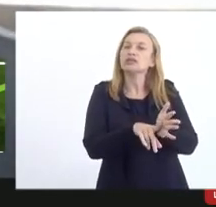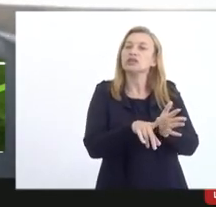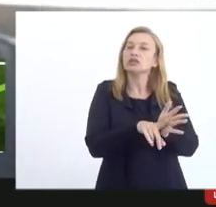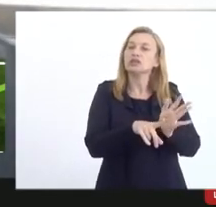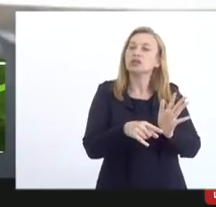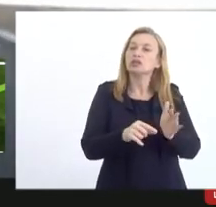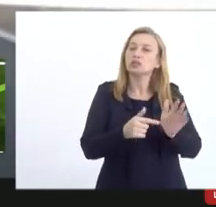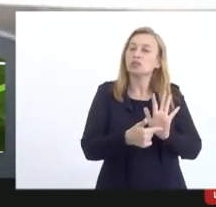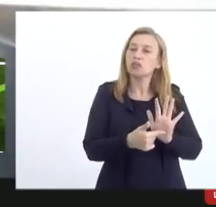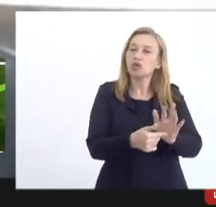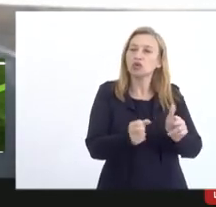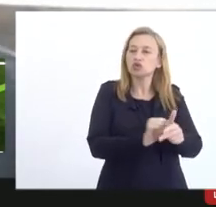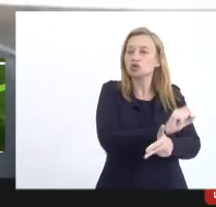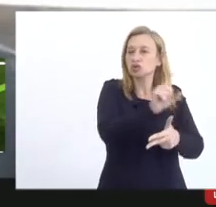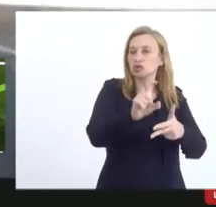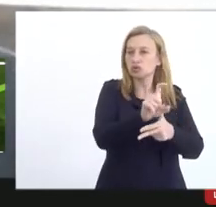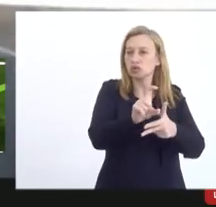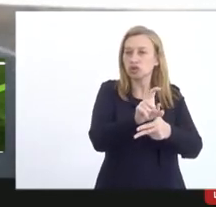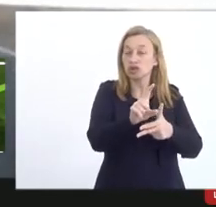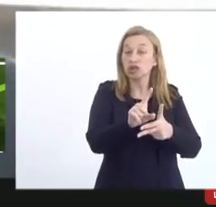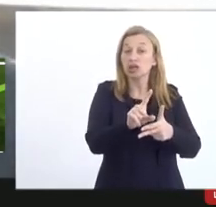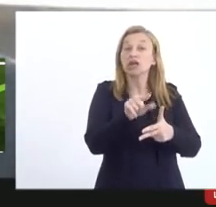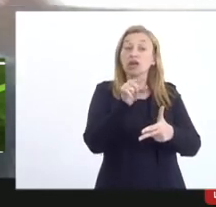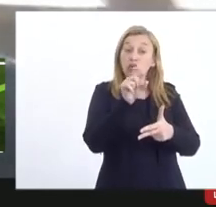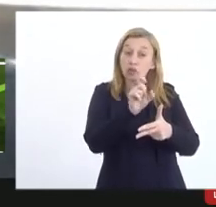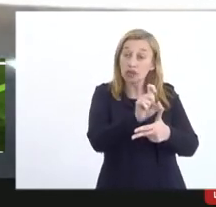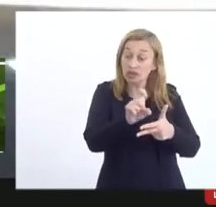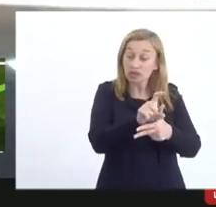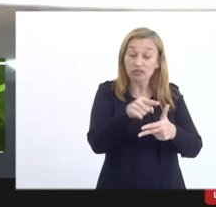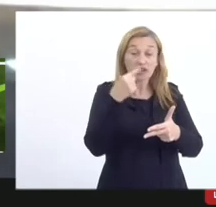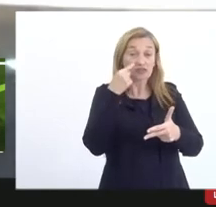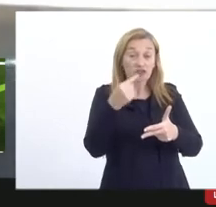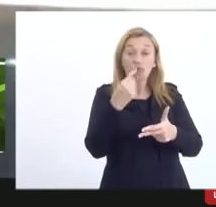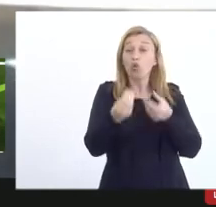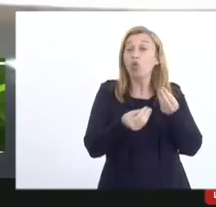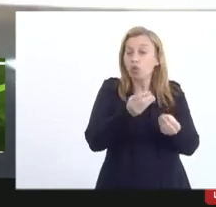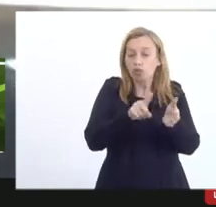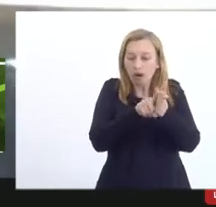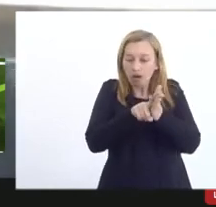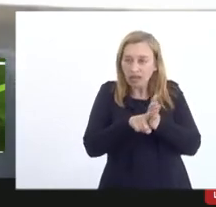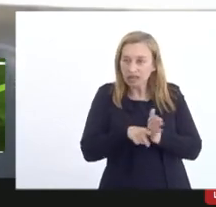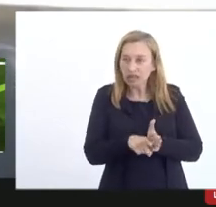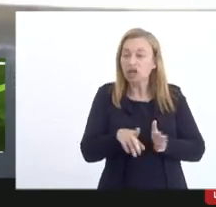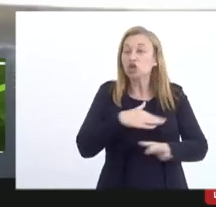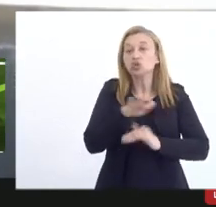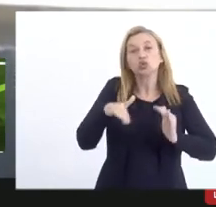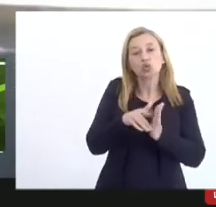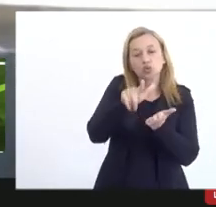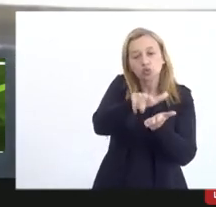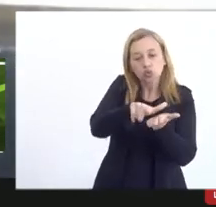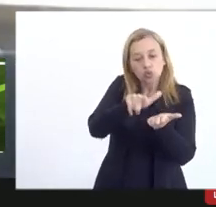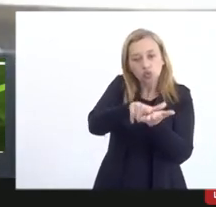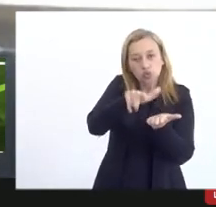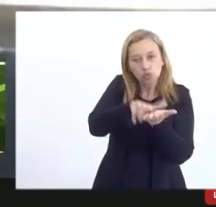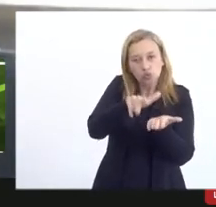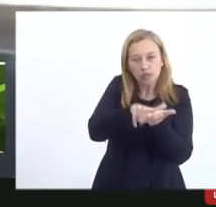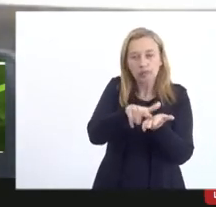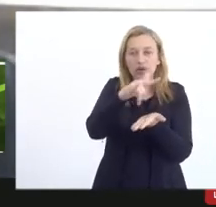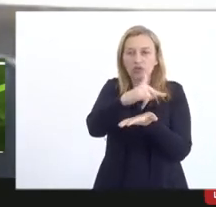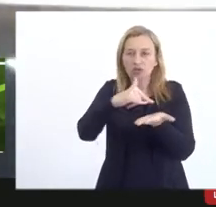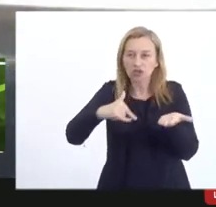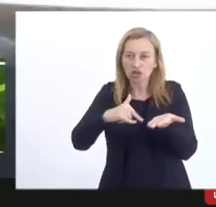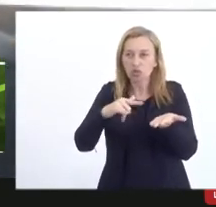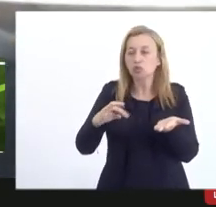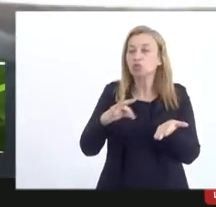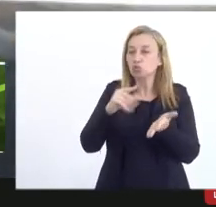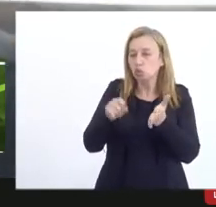o executivo discipline a forma de análise então todos os documentos todas as notas fiscais devem estar organizadas